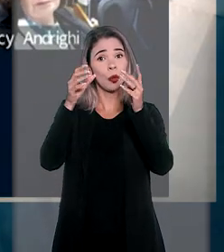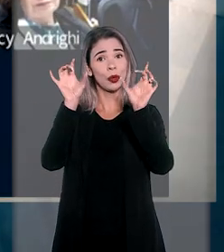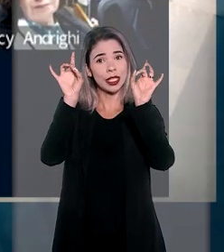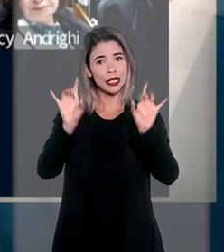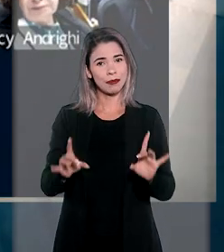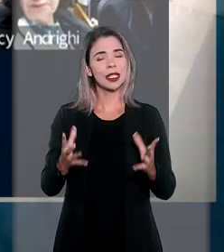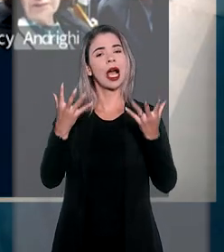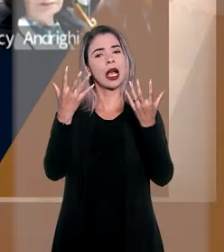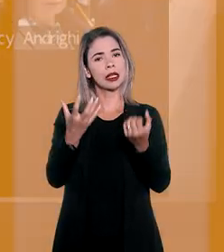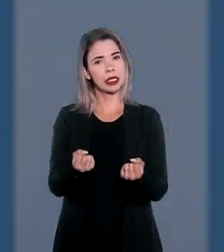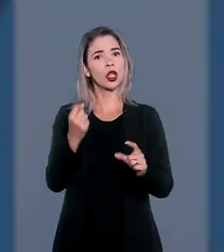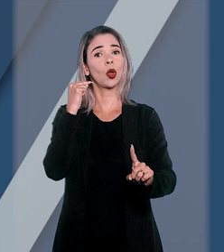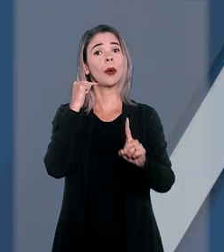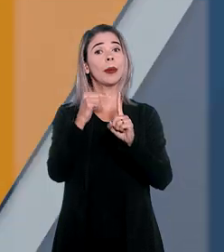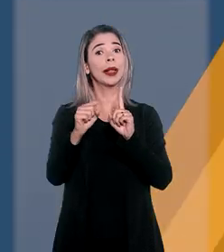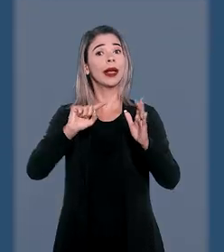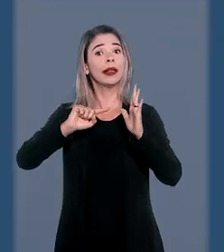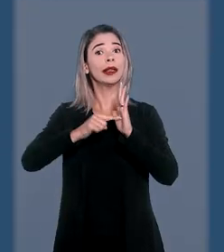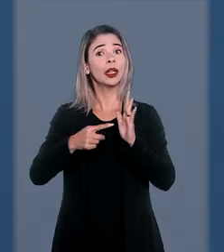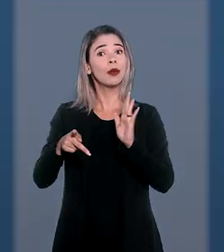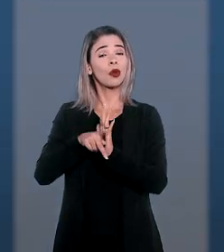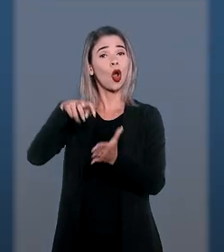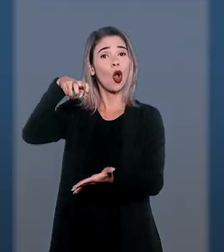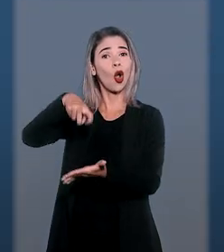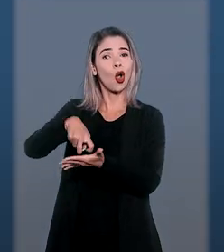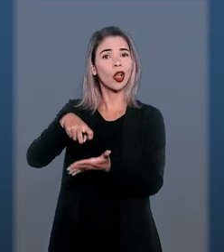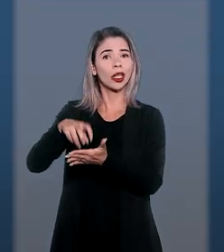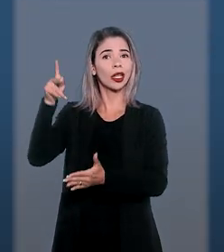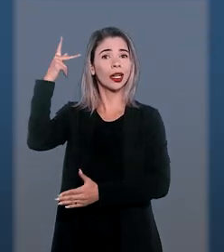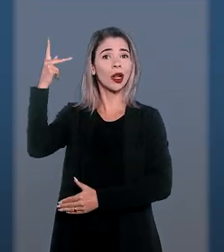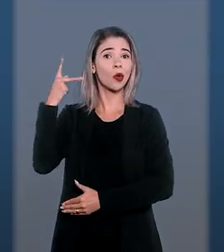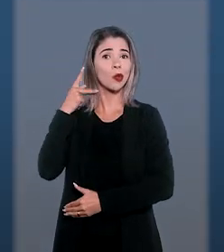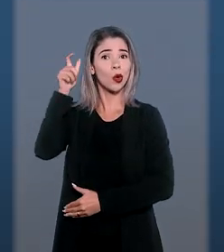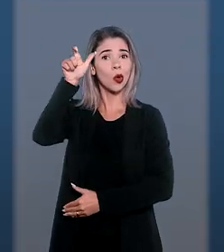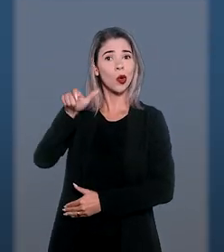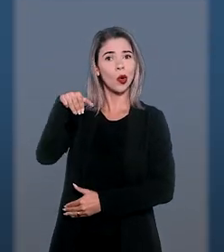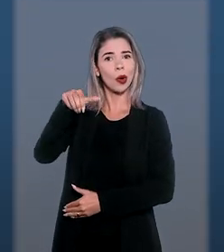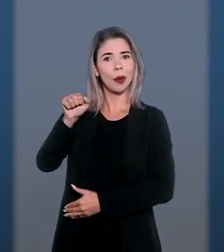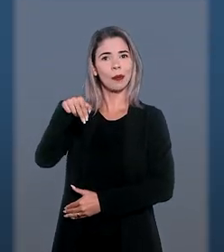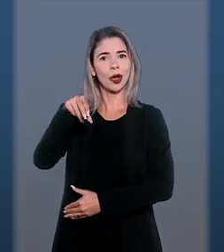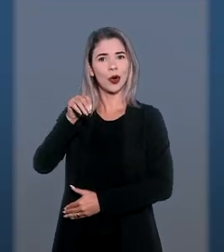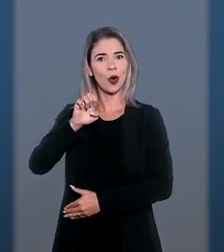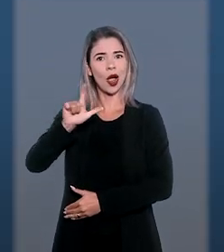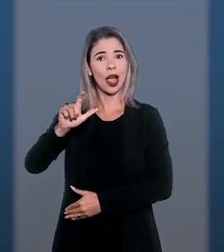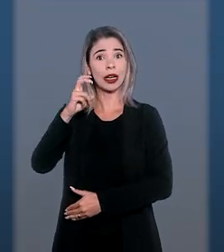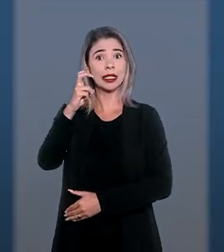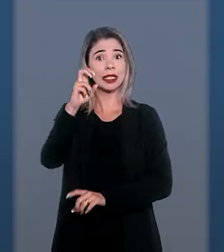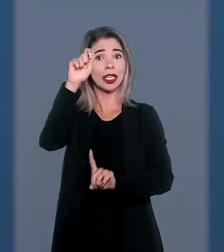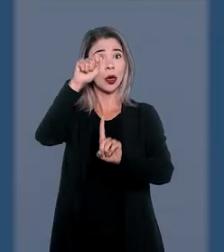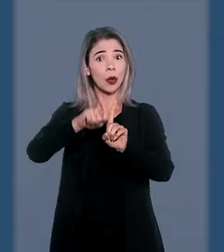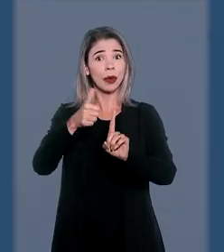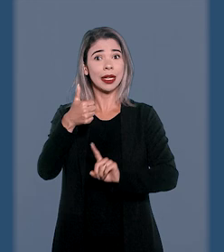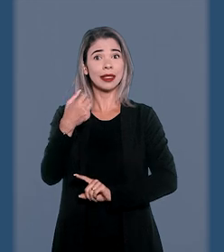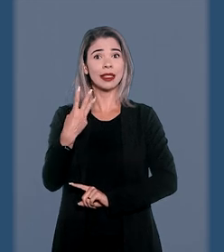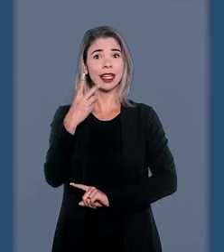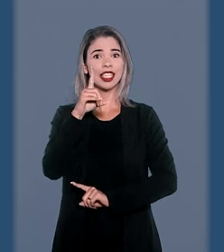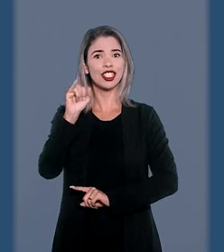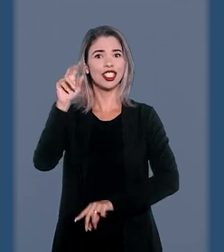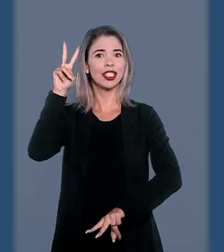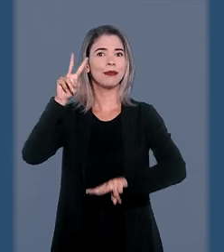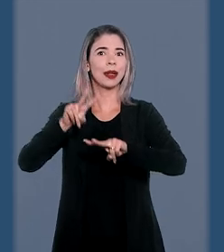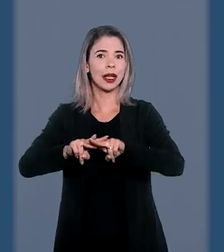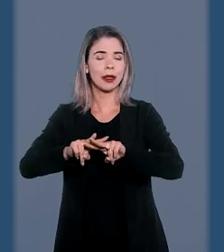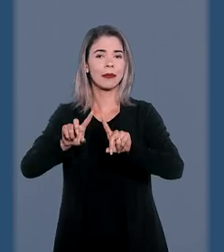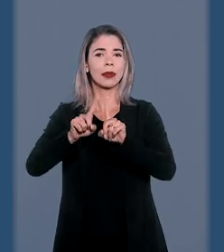parcialmente procedente à denúncia para condenar o procurador regional da República, Manuel Pastana, a cinco meses e 13 dias de